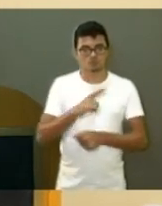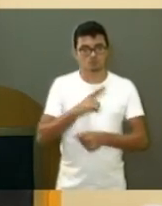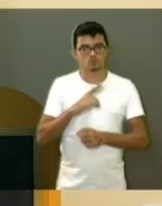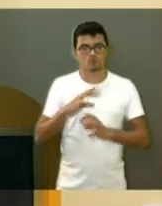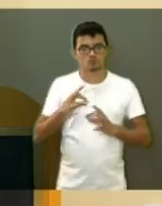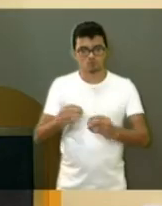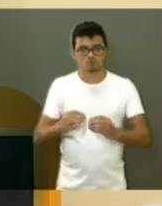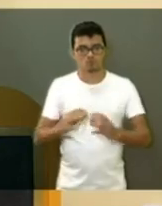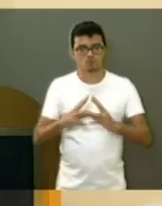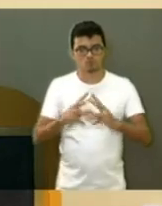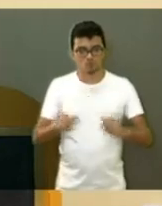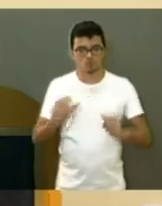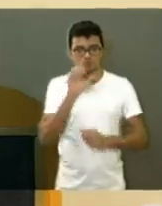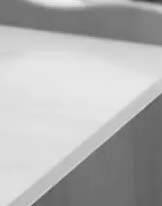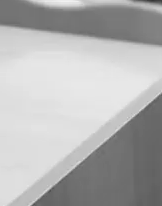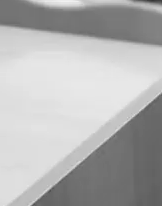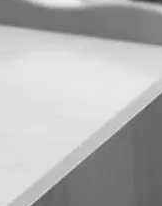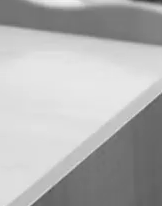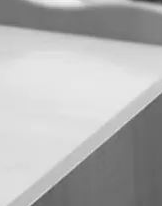possível. Boa noite. Boa noite.